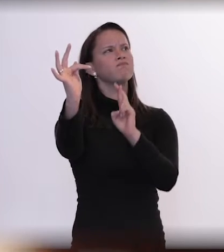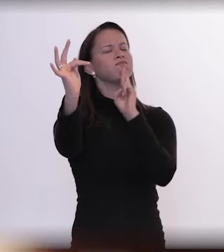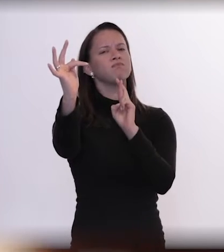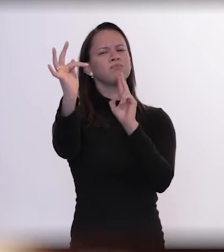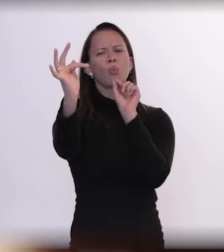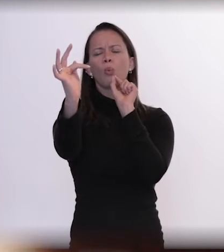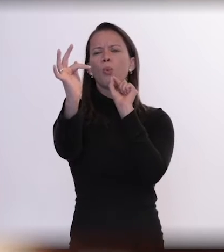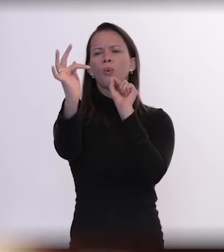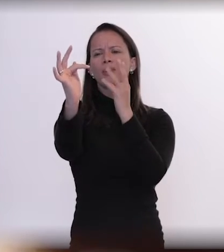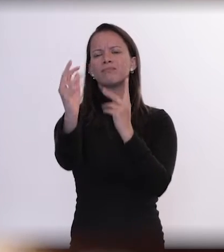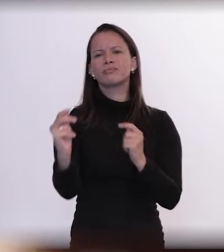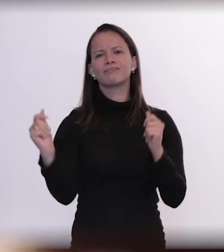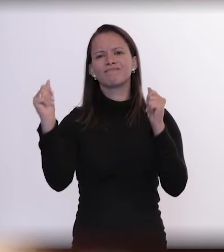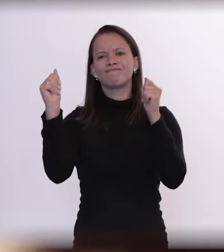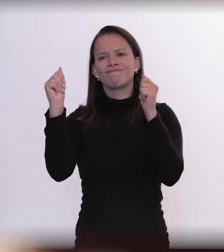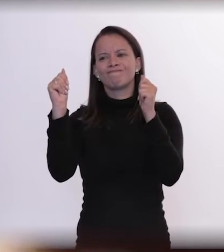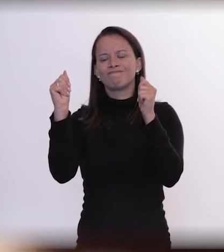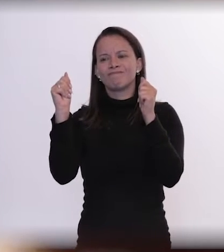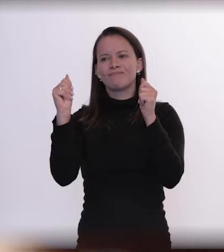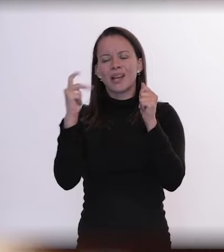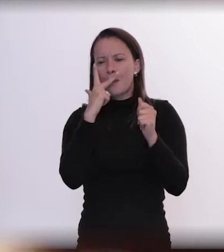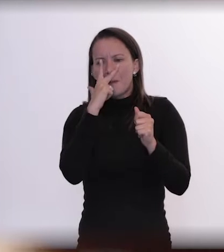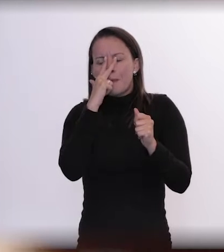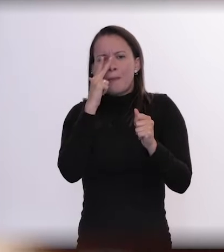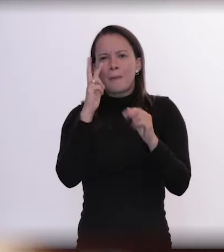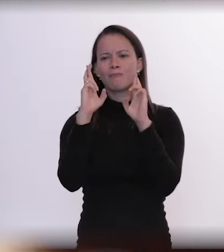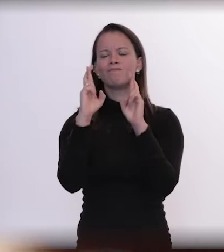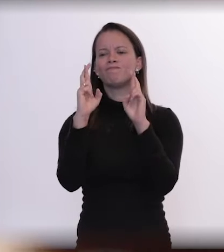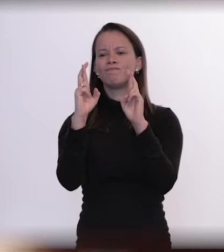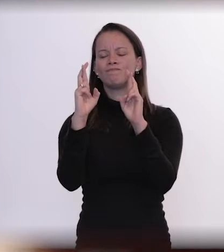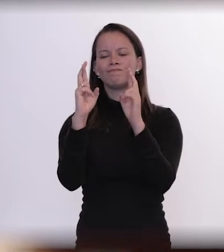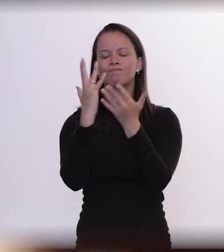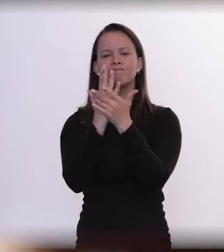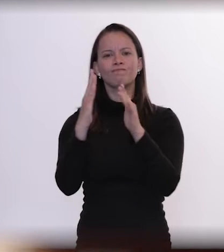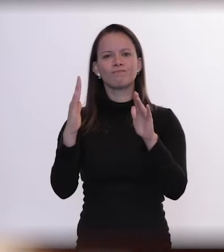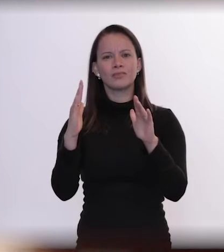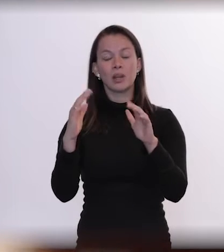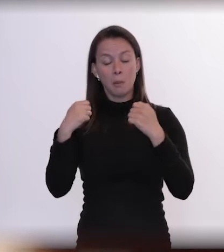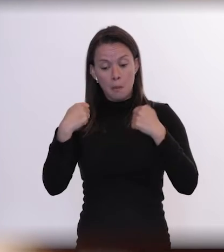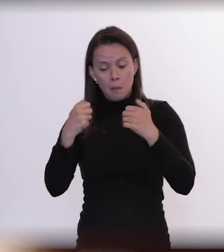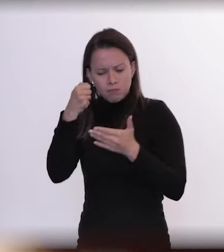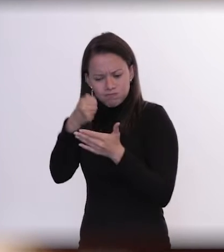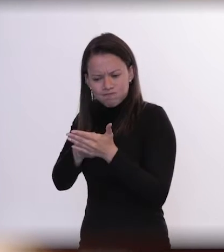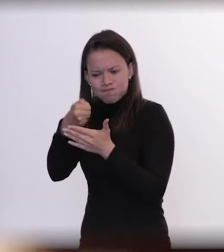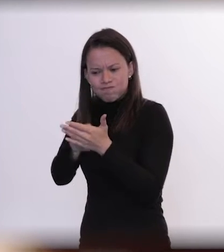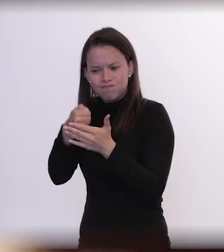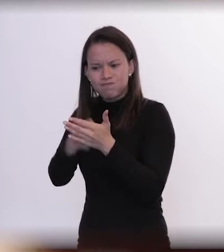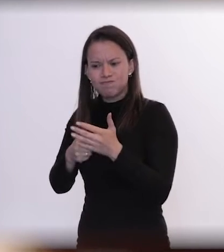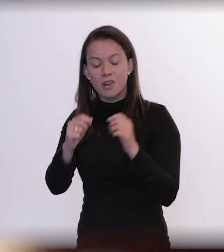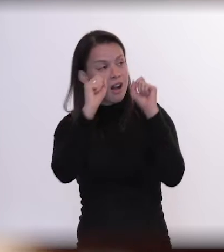entende que a esperança é um luxo que a gente já não pode ter. Que é preciso lutar, fazer os adultos